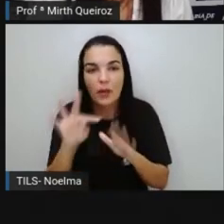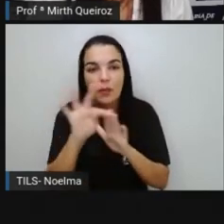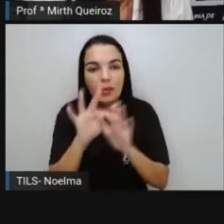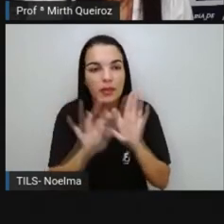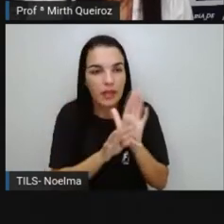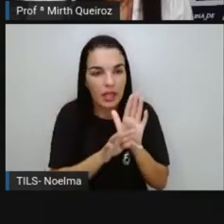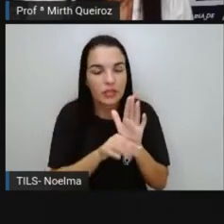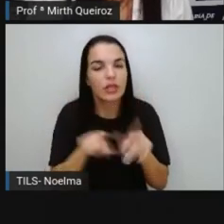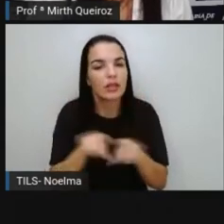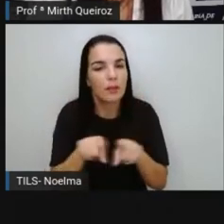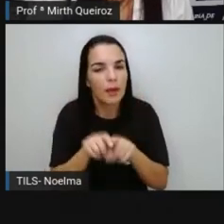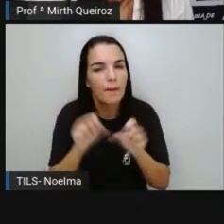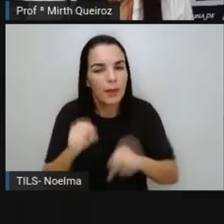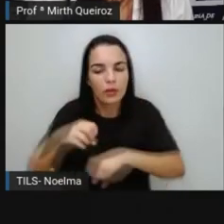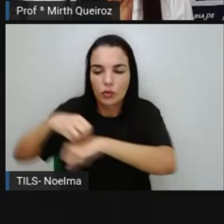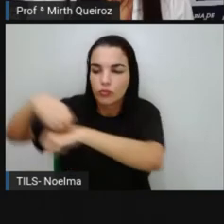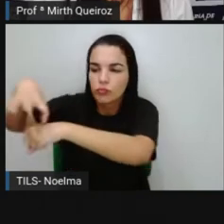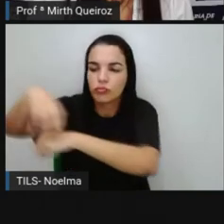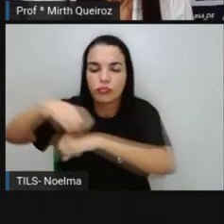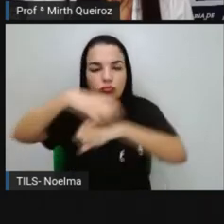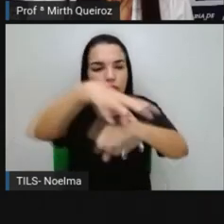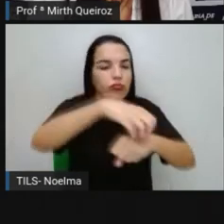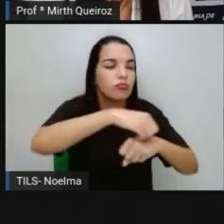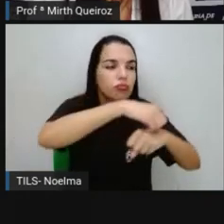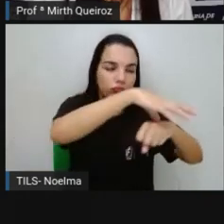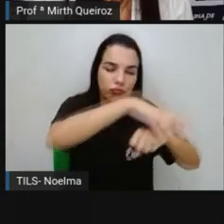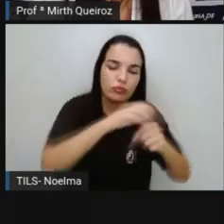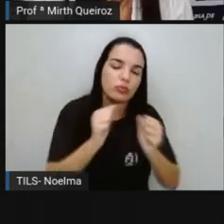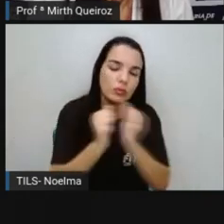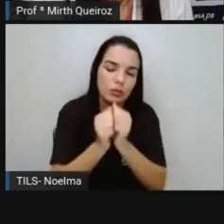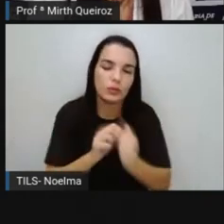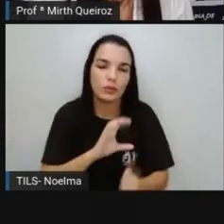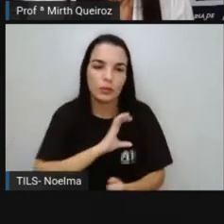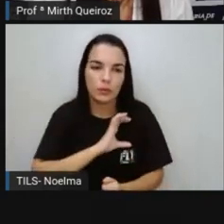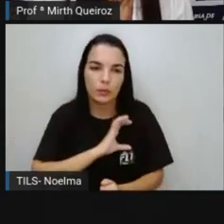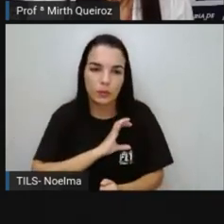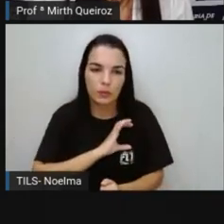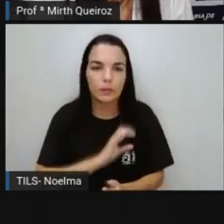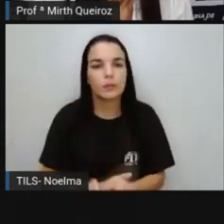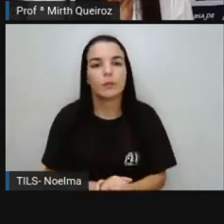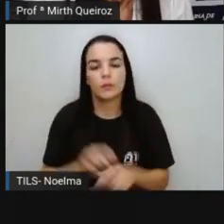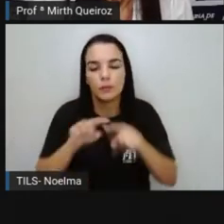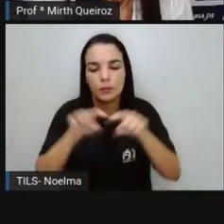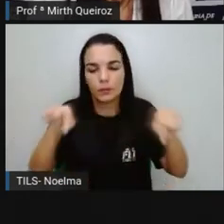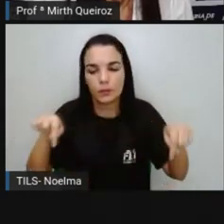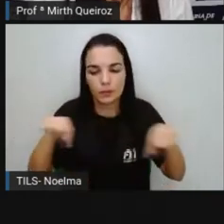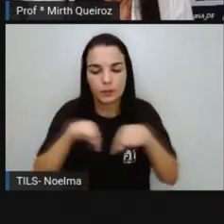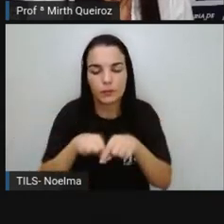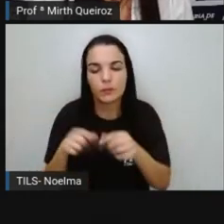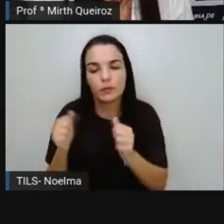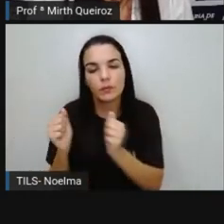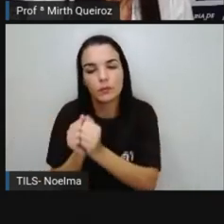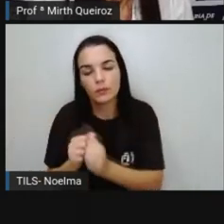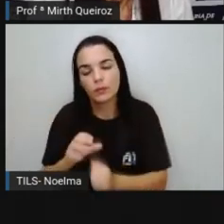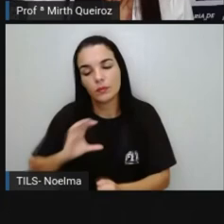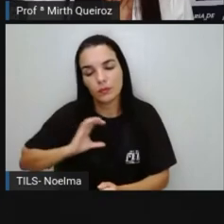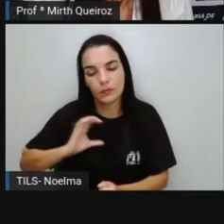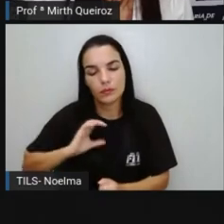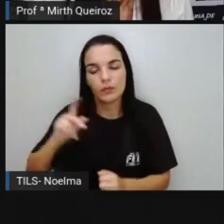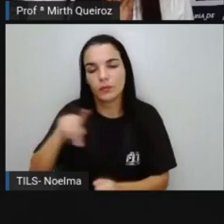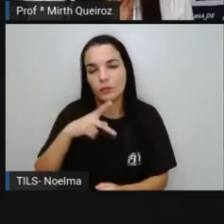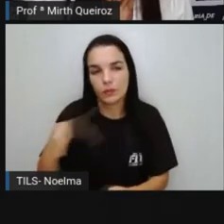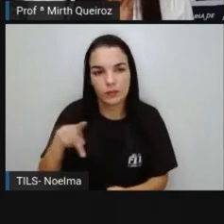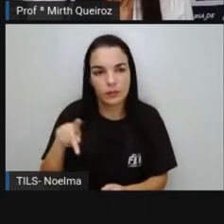estar também compartilhando no momento que você estiver em sala de aula com o seu professor e com os seus